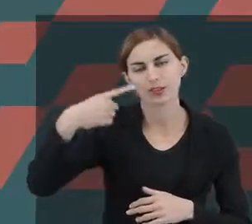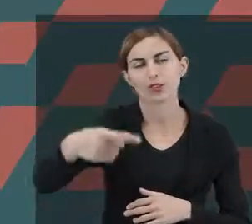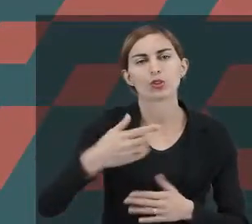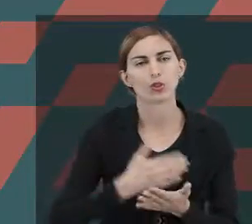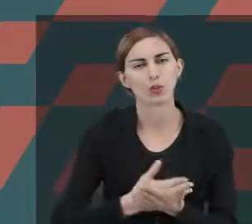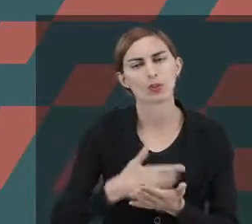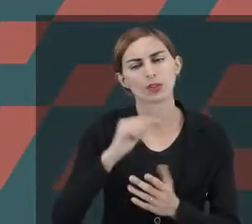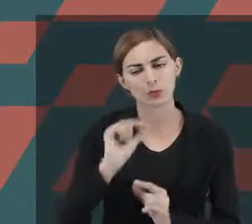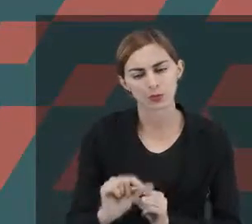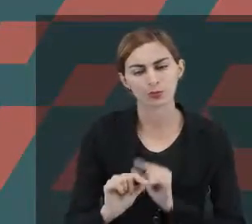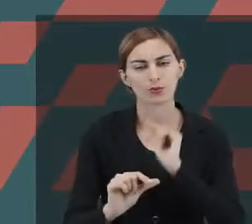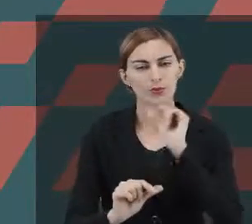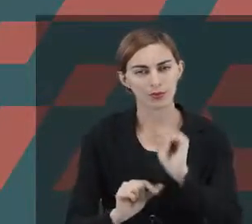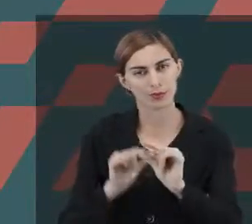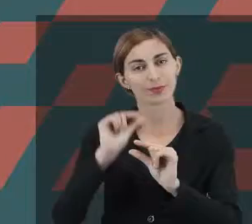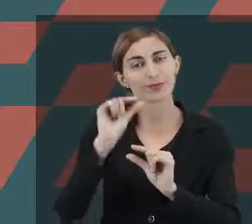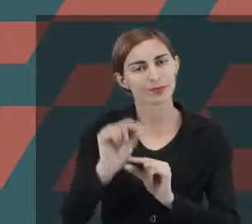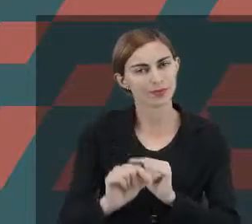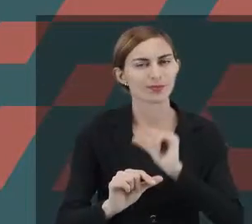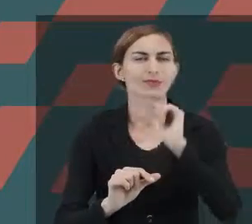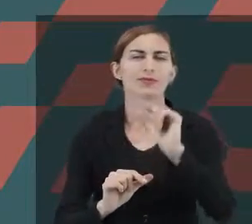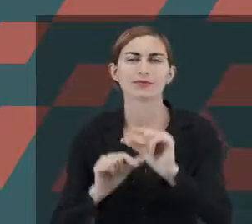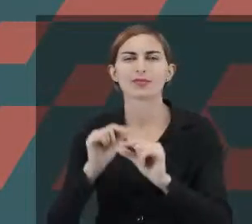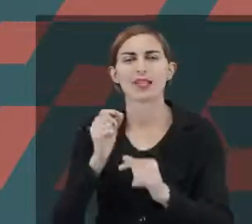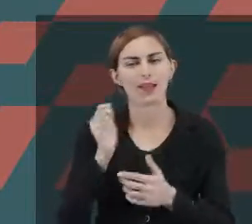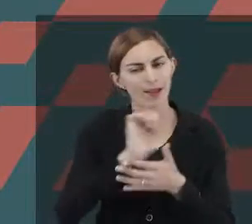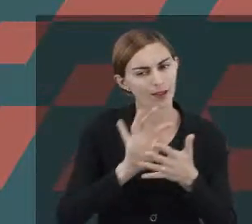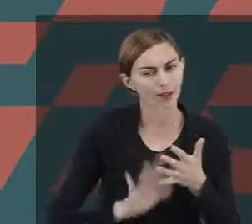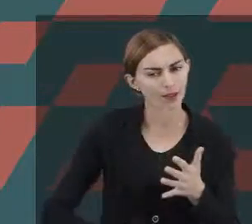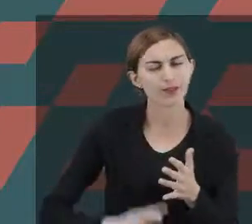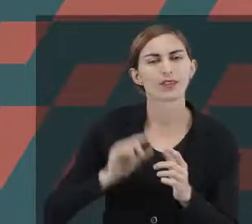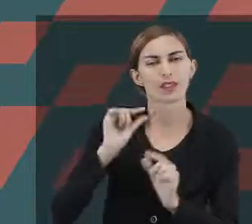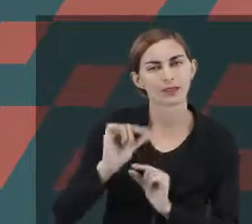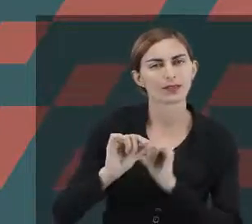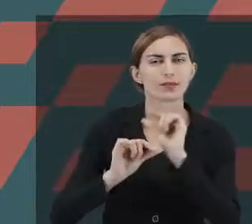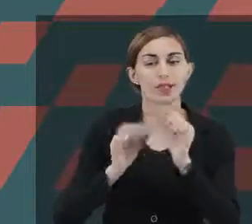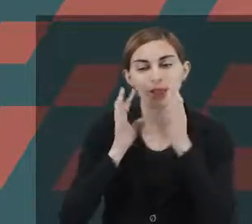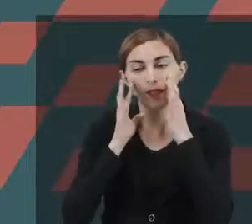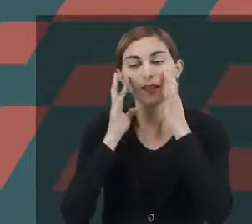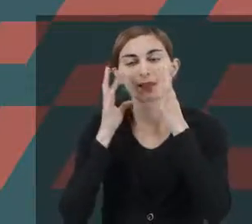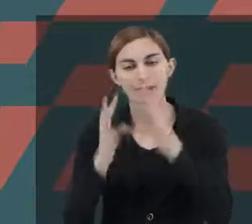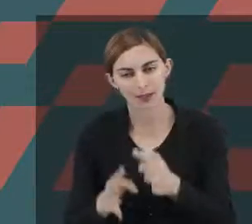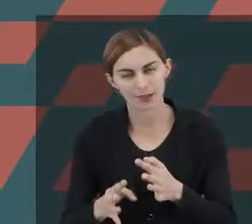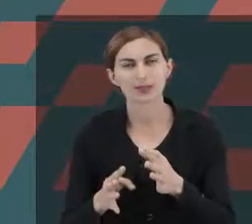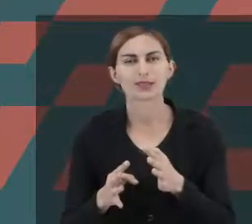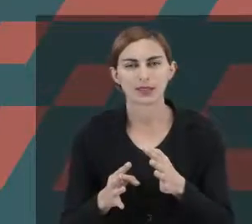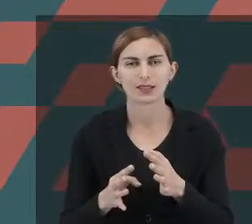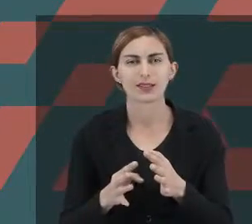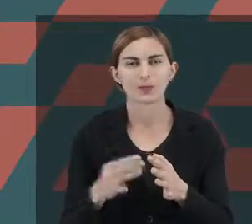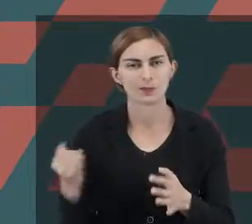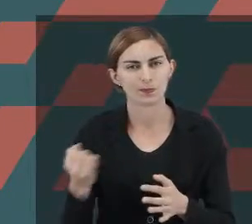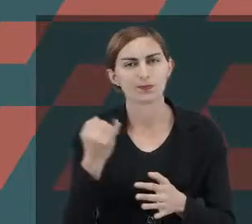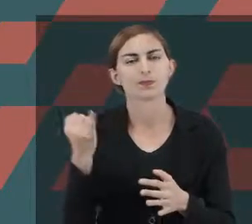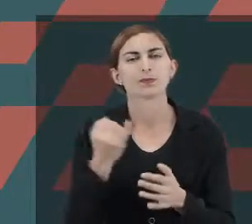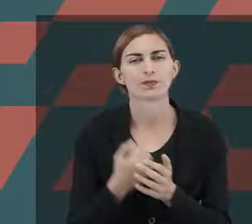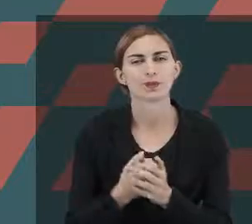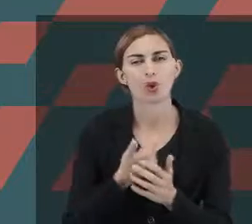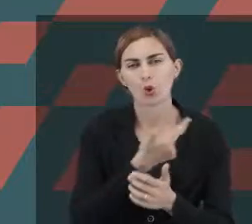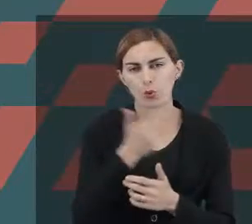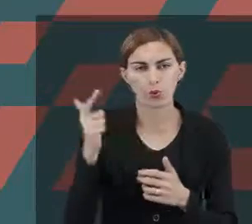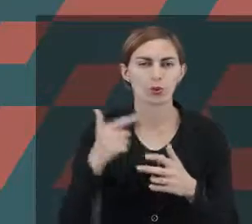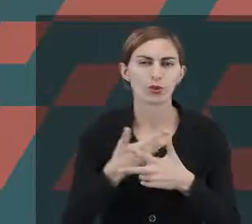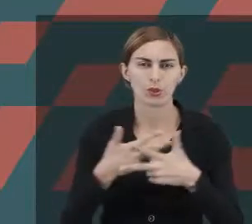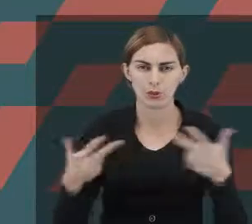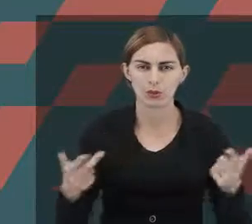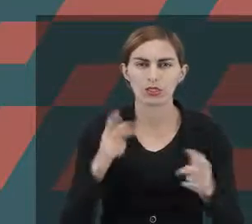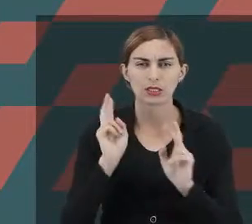De começar com aquilo muito pouquinho. De trazer uma orientação em cada atividade que for dada. Porque essa atenção é muito breve. Uma